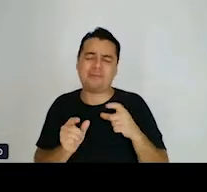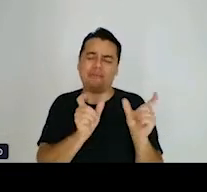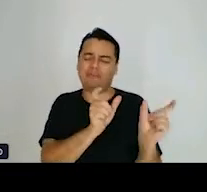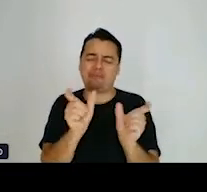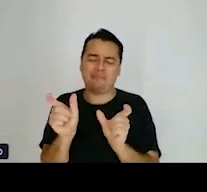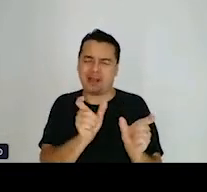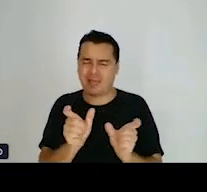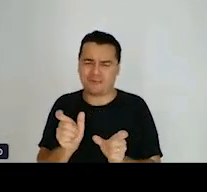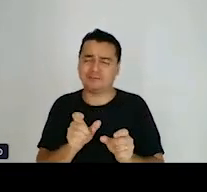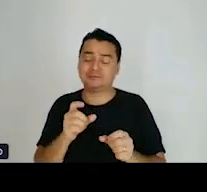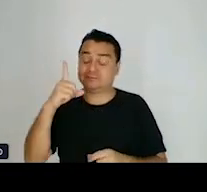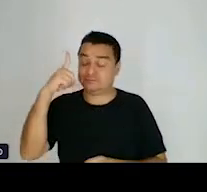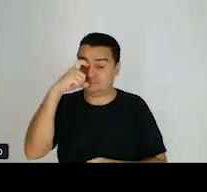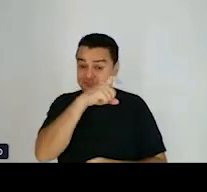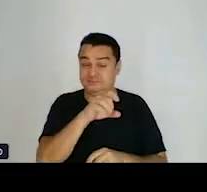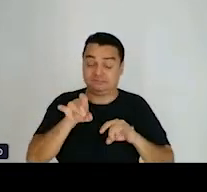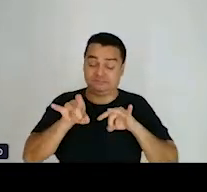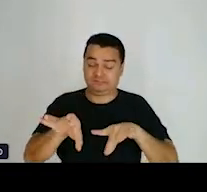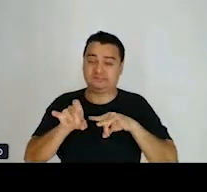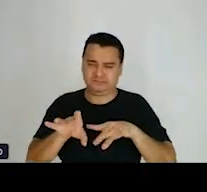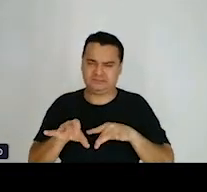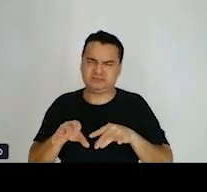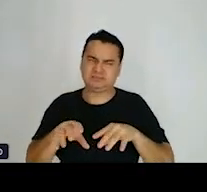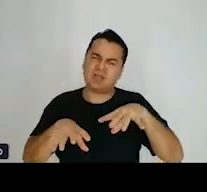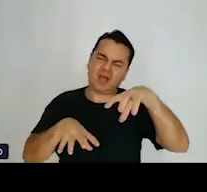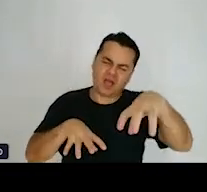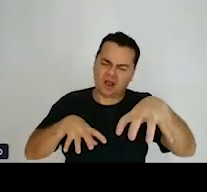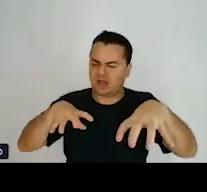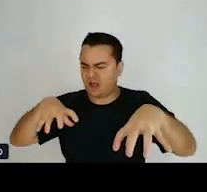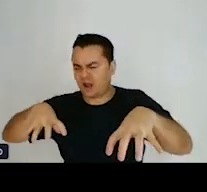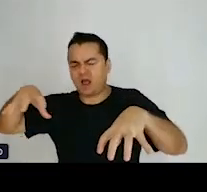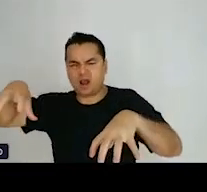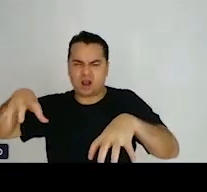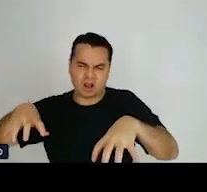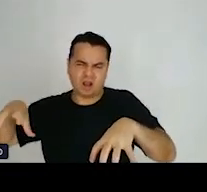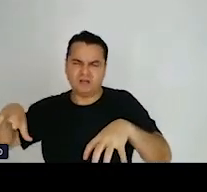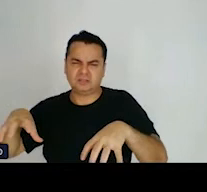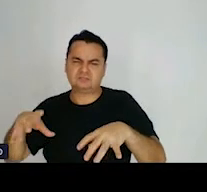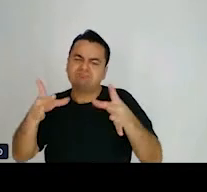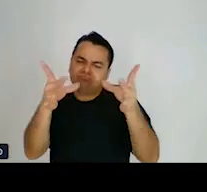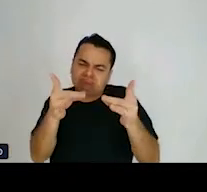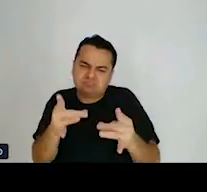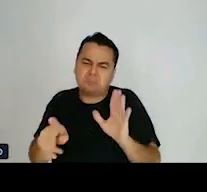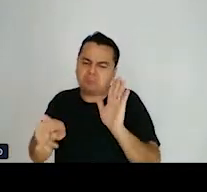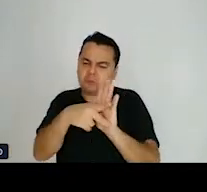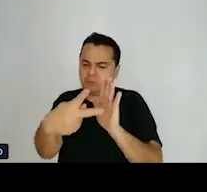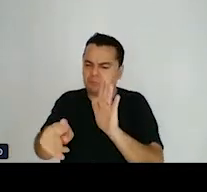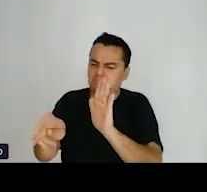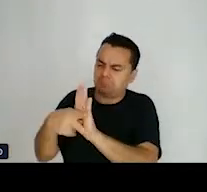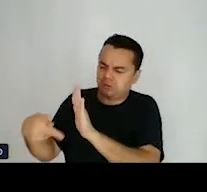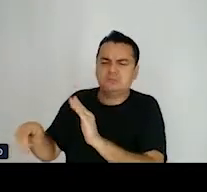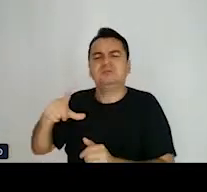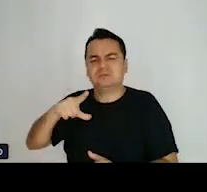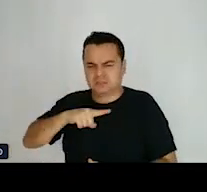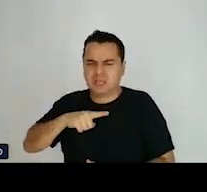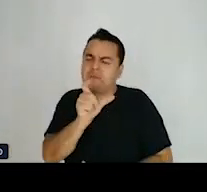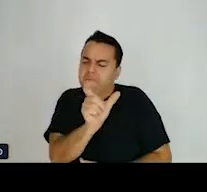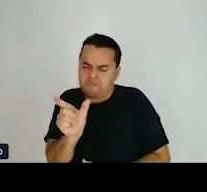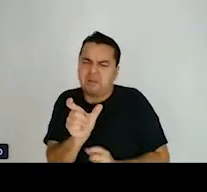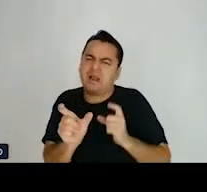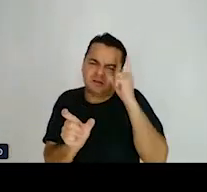Toda área tem uma linguagem técnica. Mas o desafio do designer é tornar a linguagem